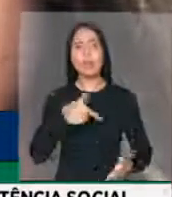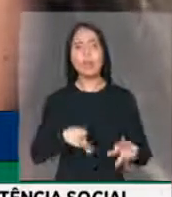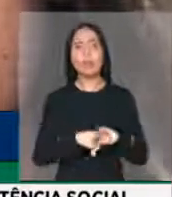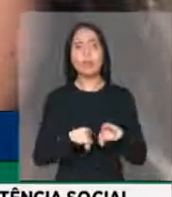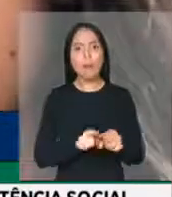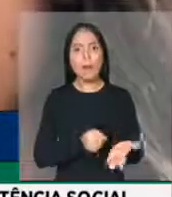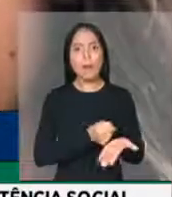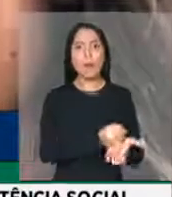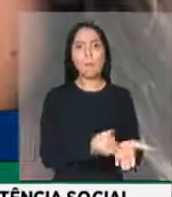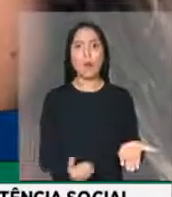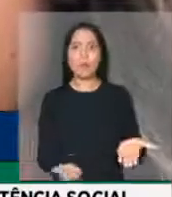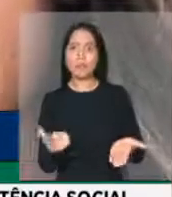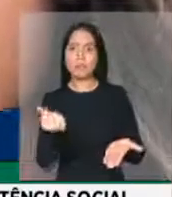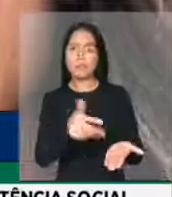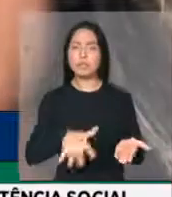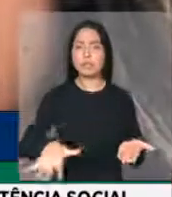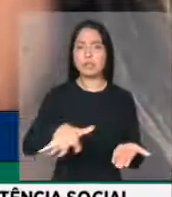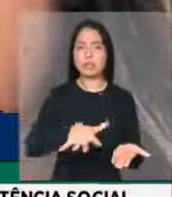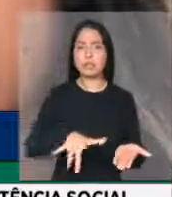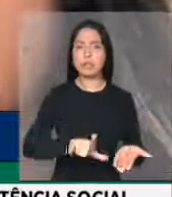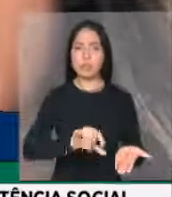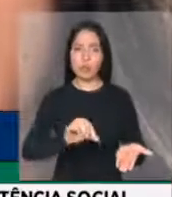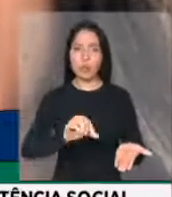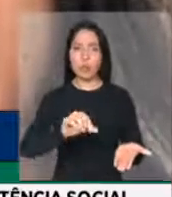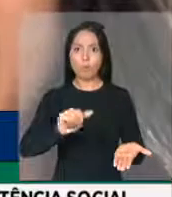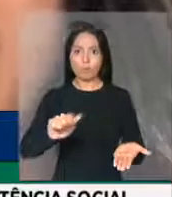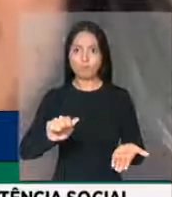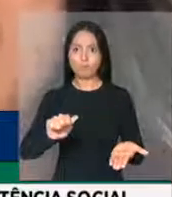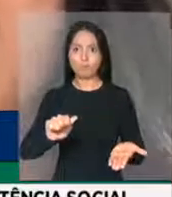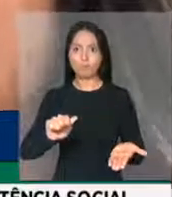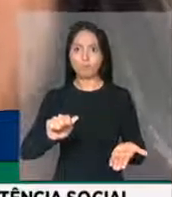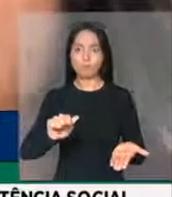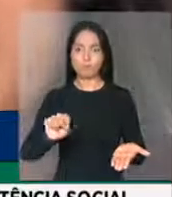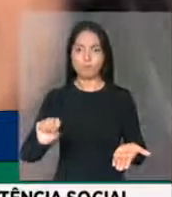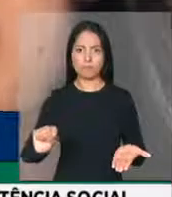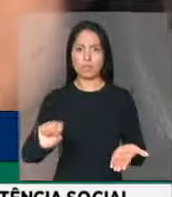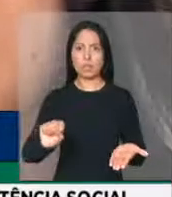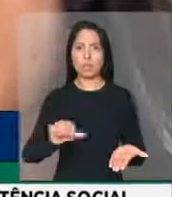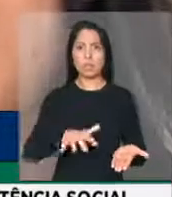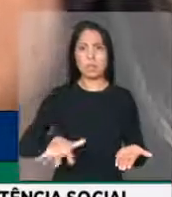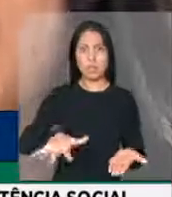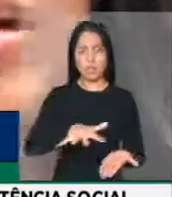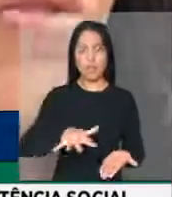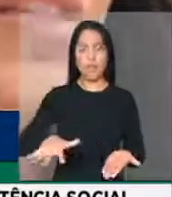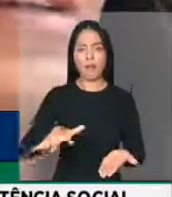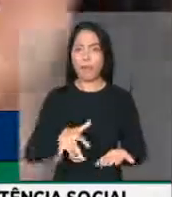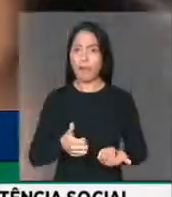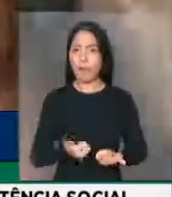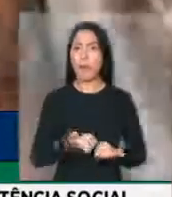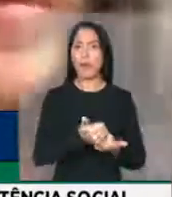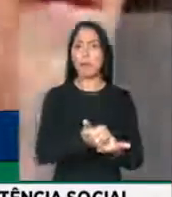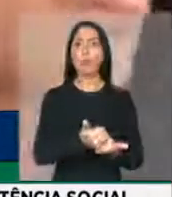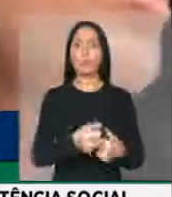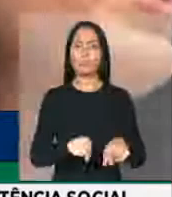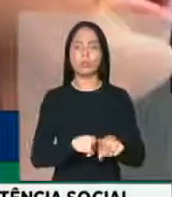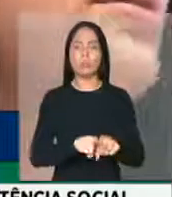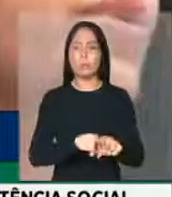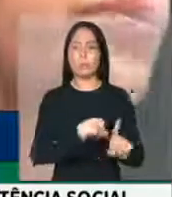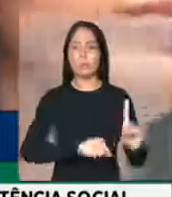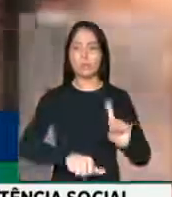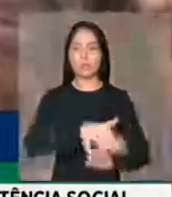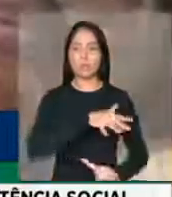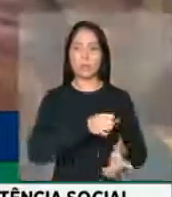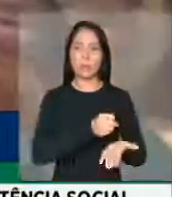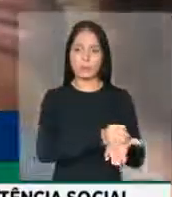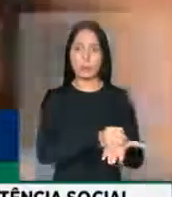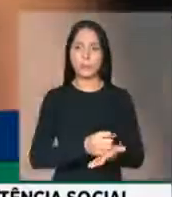assistência social e na respectiva lei orçamentária anual e a ciência aos atos praticados nos respectivos conselhos de assistência social. Deixa eu só pegar aqui